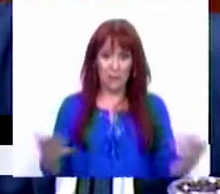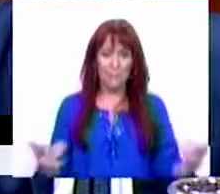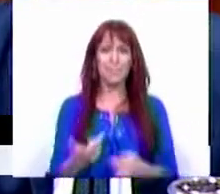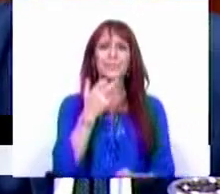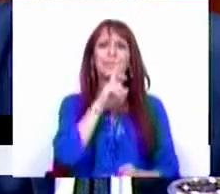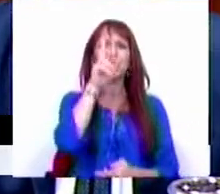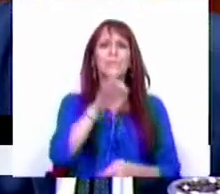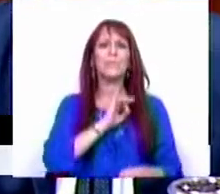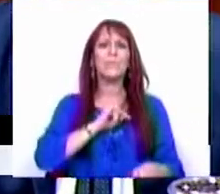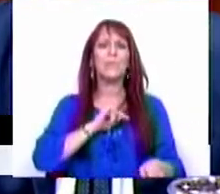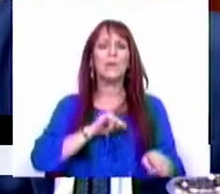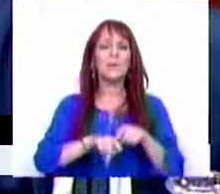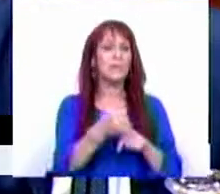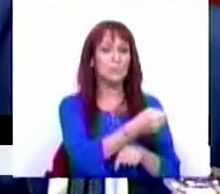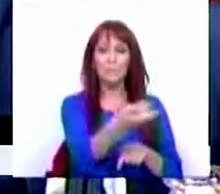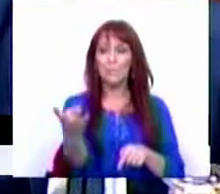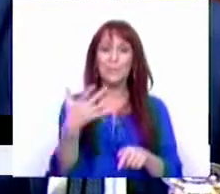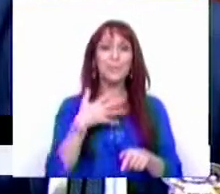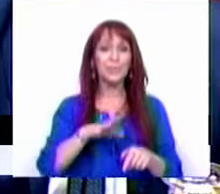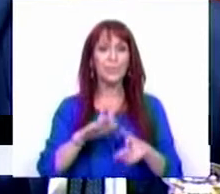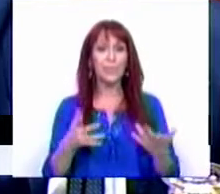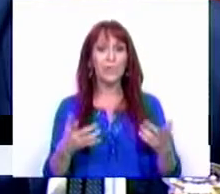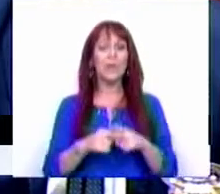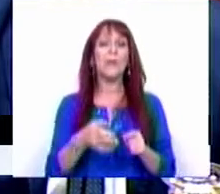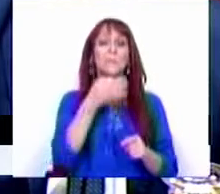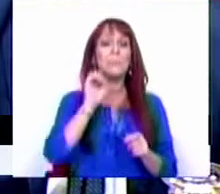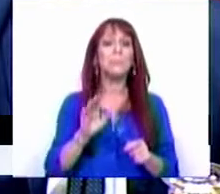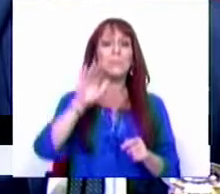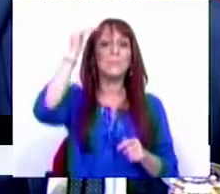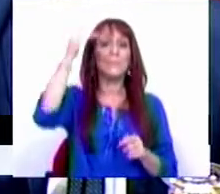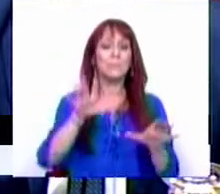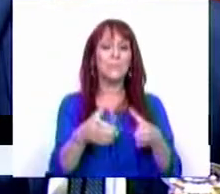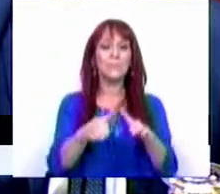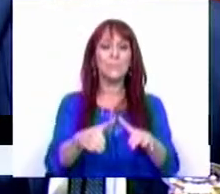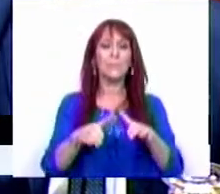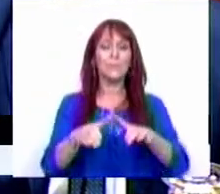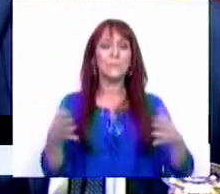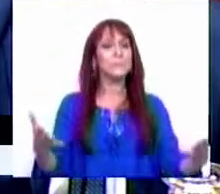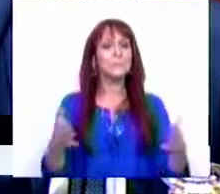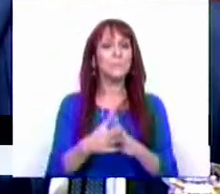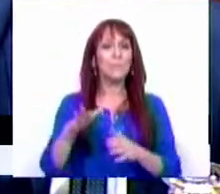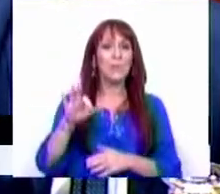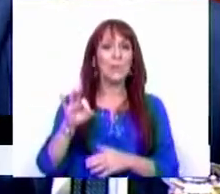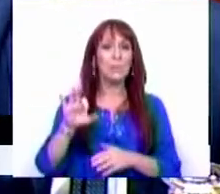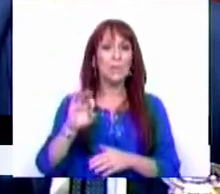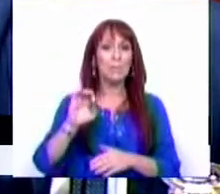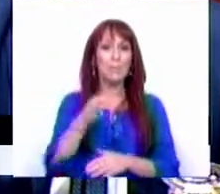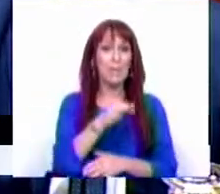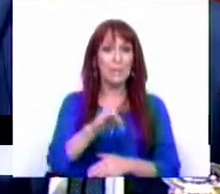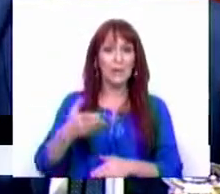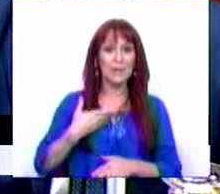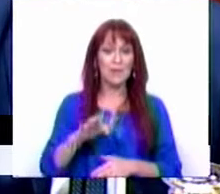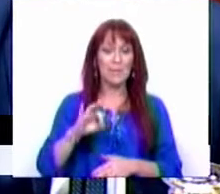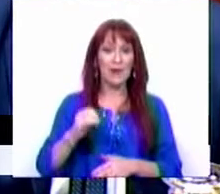Respondendo aos Srs. Deputados, queria falar primeiro para o Grupo Parlamentar do PPD-PSD. E